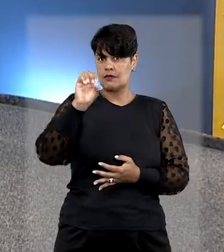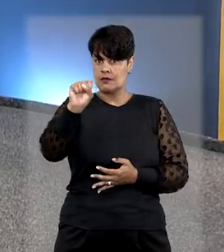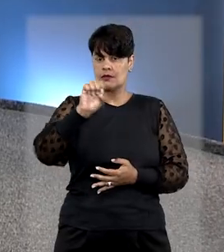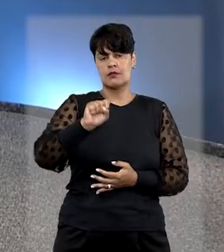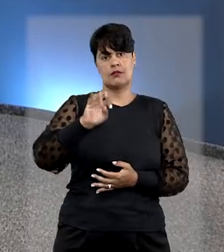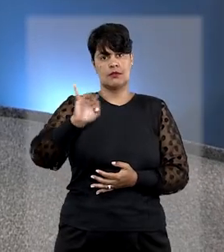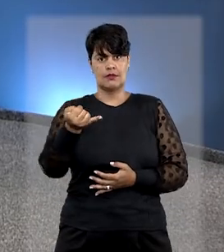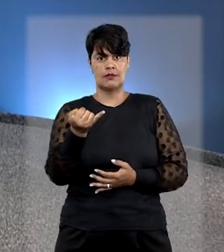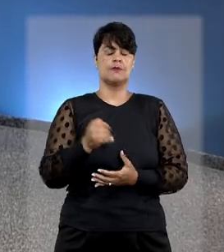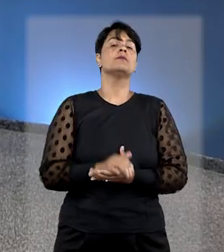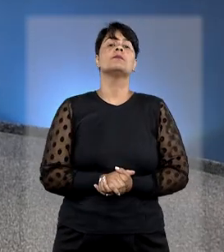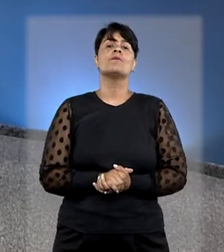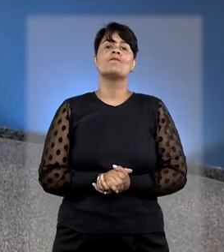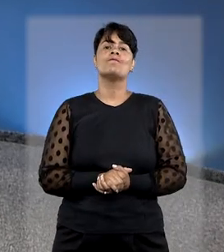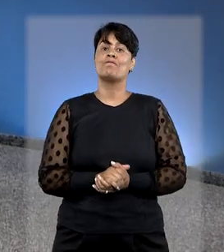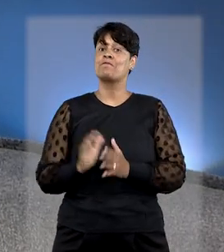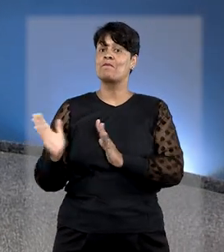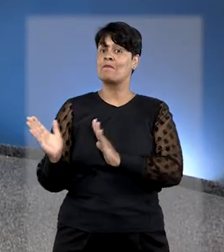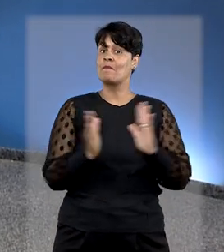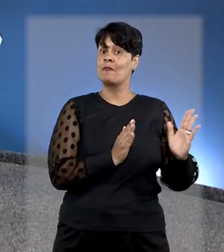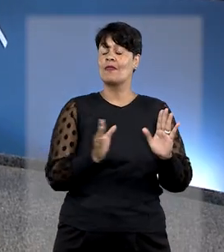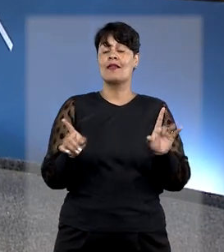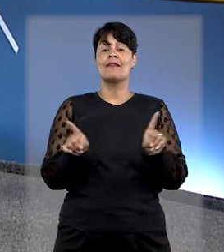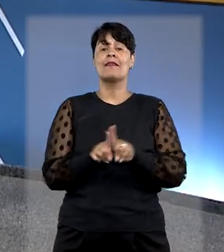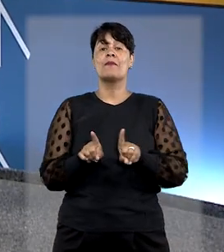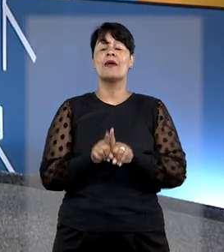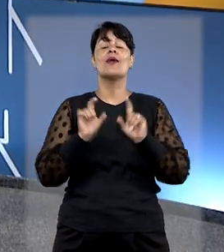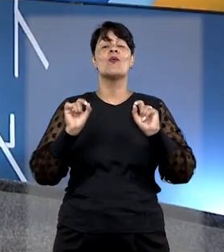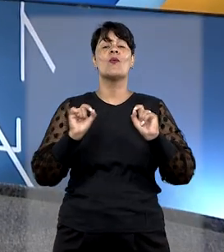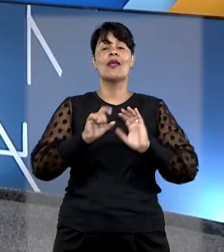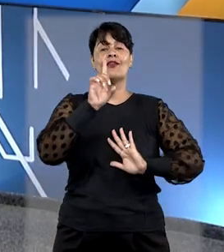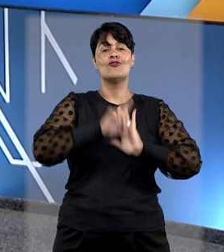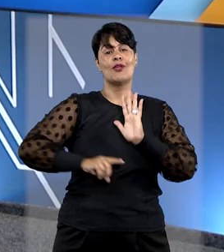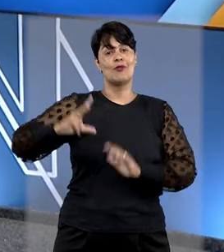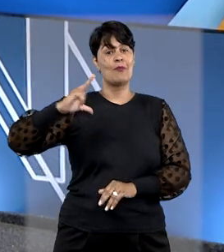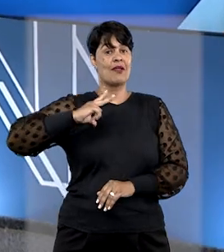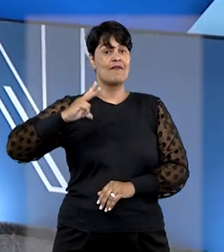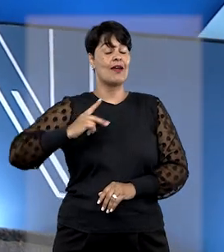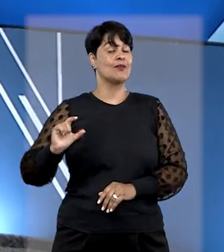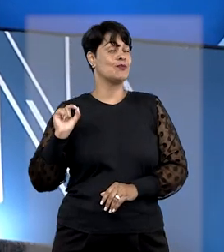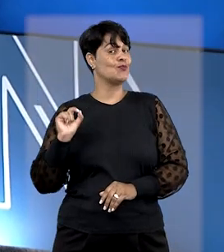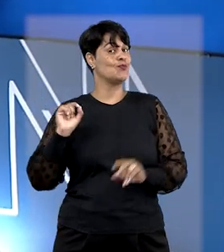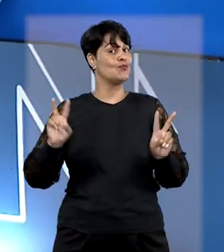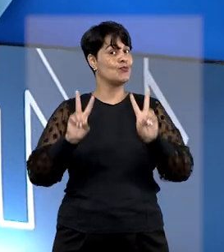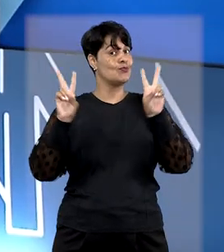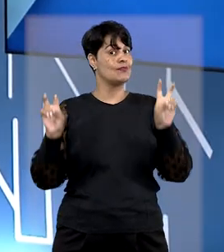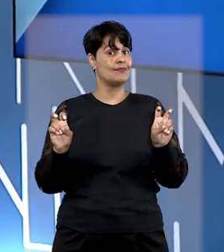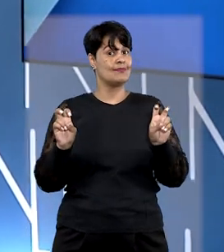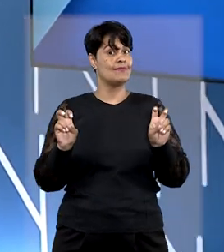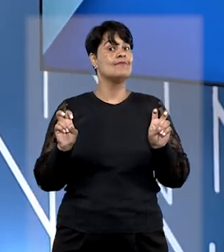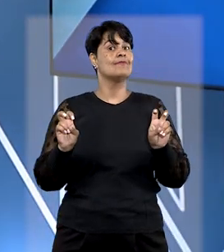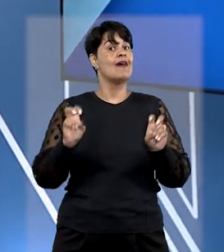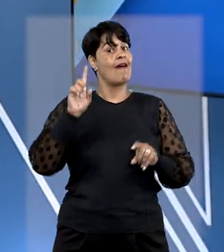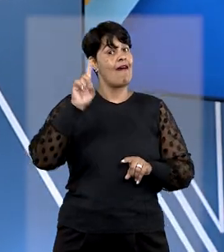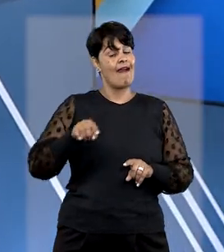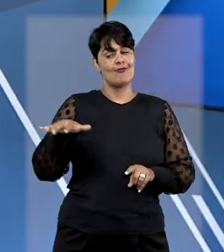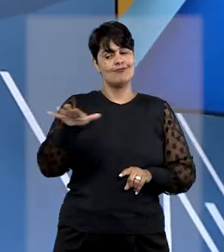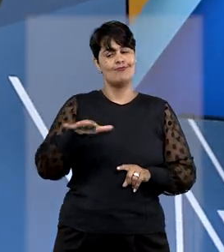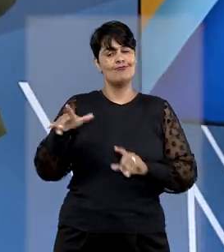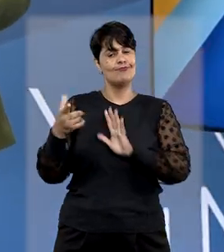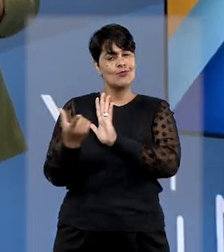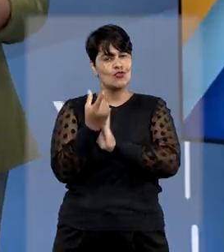Outro destaque no ramo do direito privado foram as questões relativas ao consumidor.